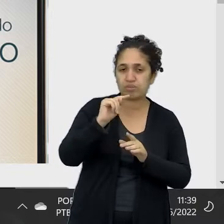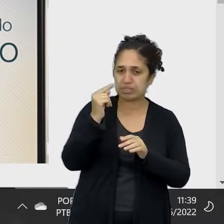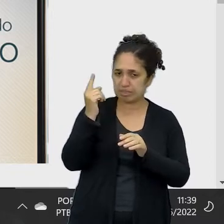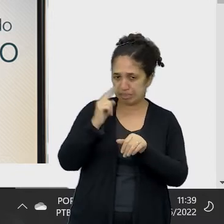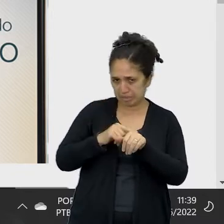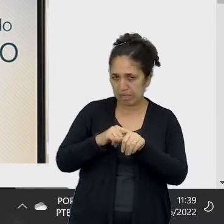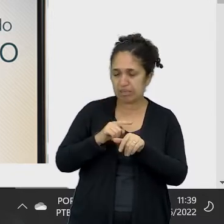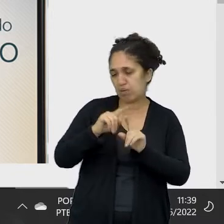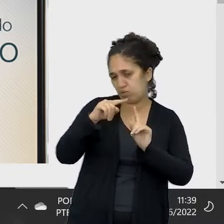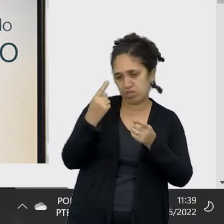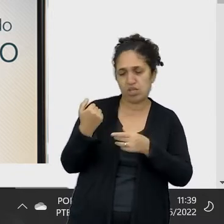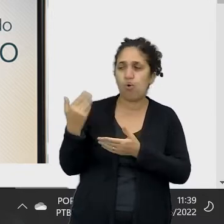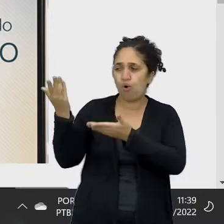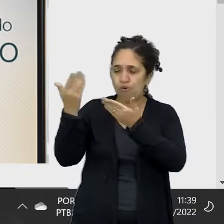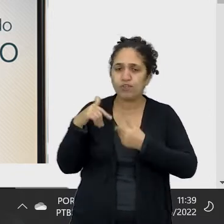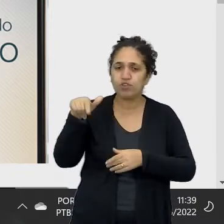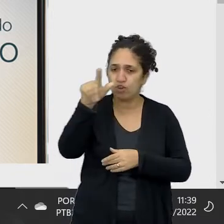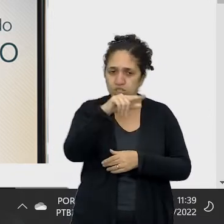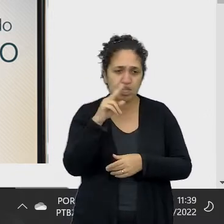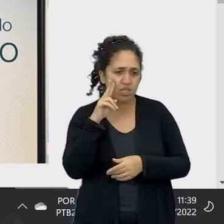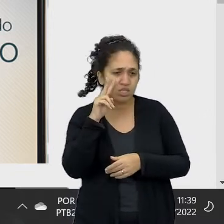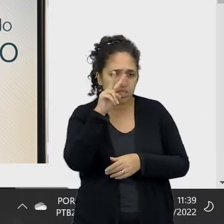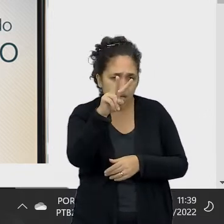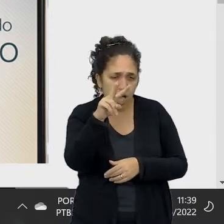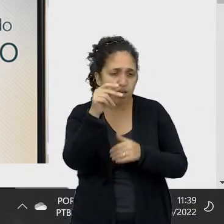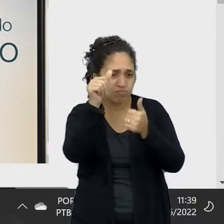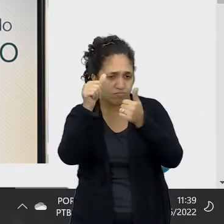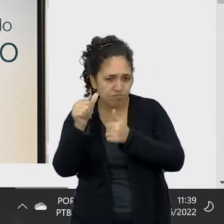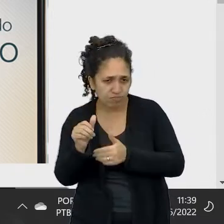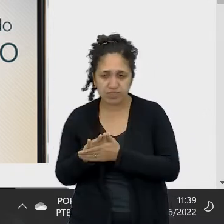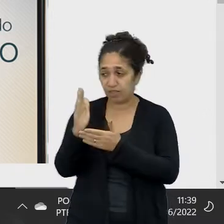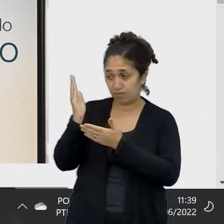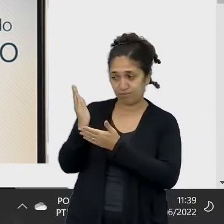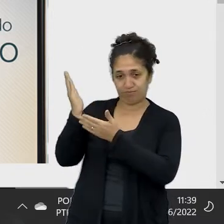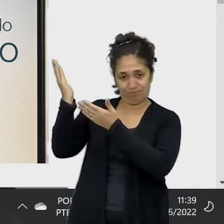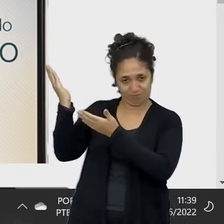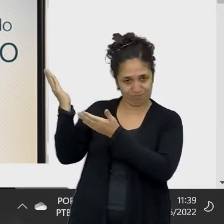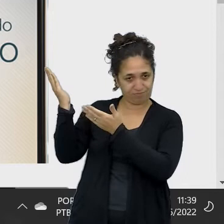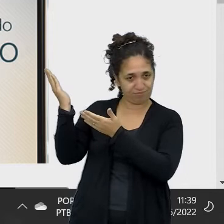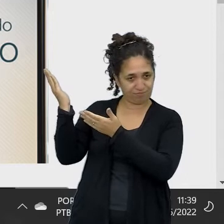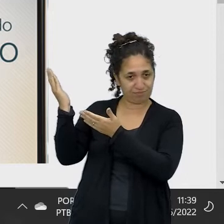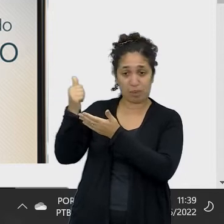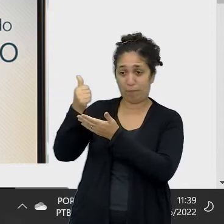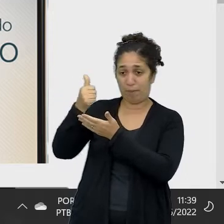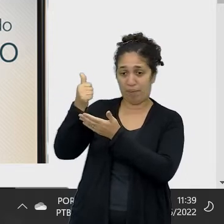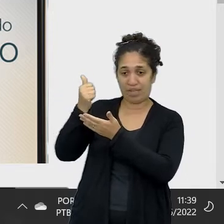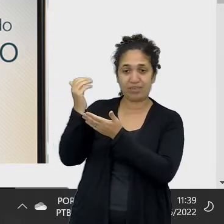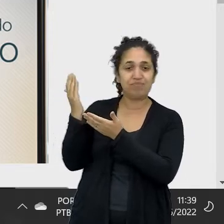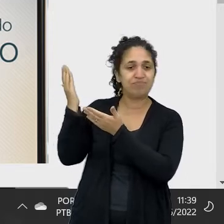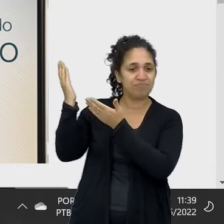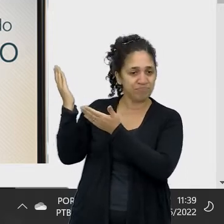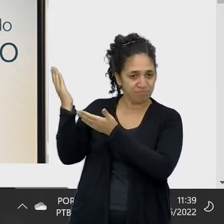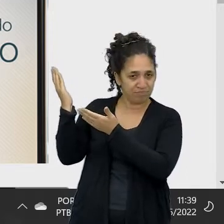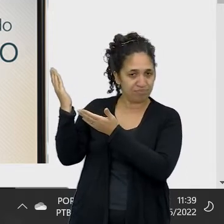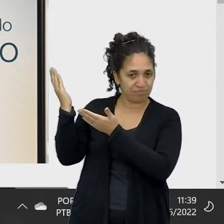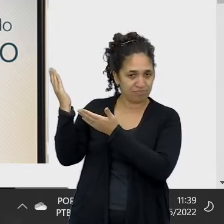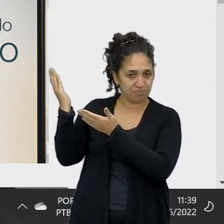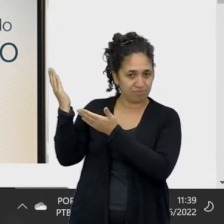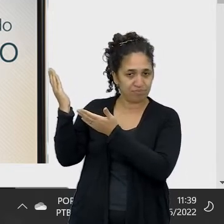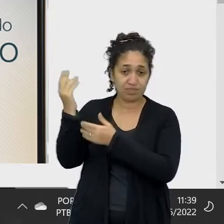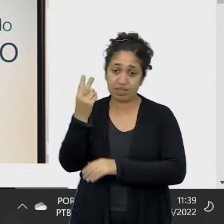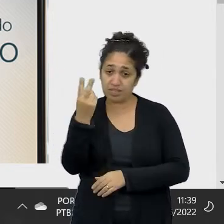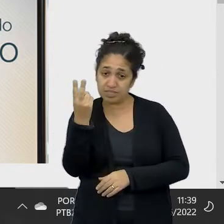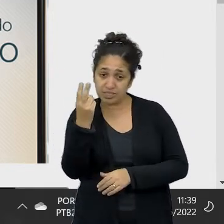mas eu vou apresentar a plataforma inteira para vocês. Então, a aplicação com depósitos regulares é o primeiro aqui, um porquinho com cifrão,